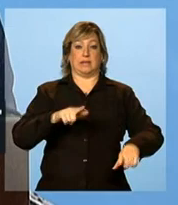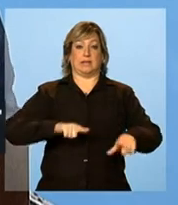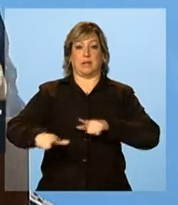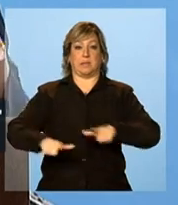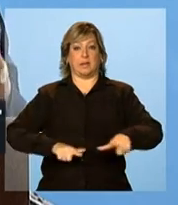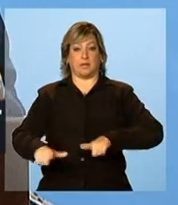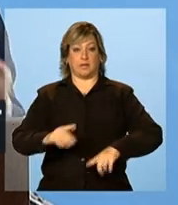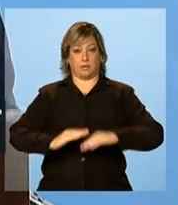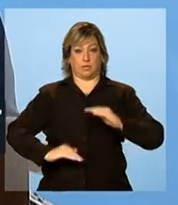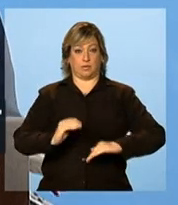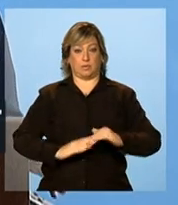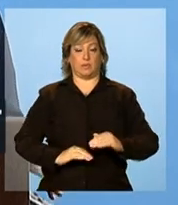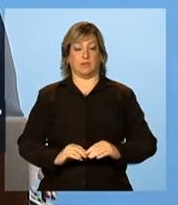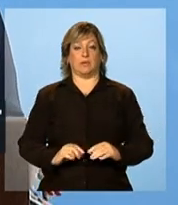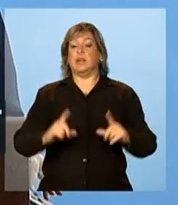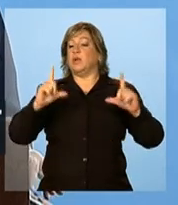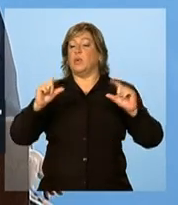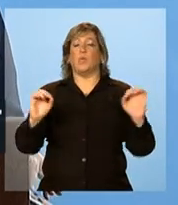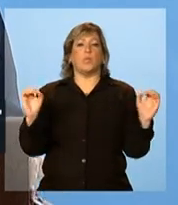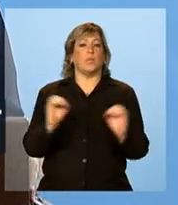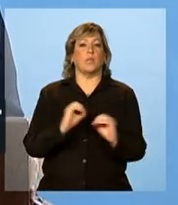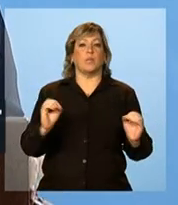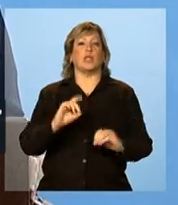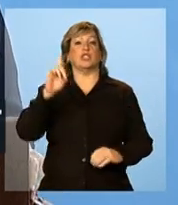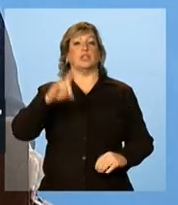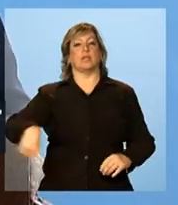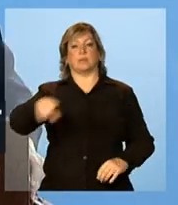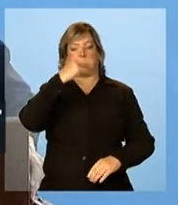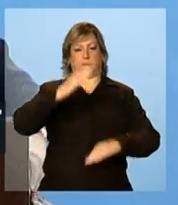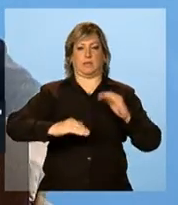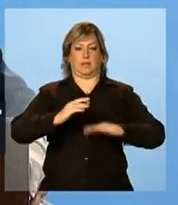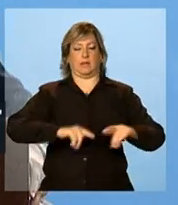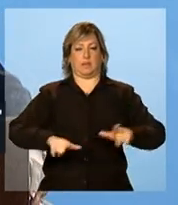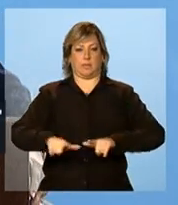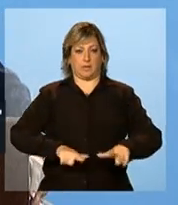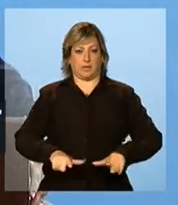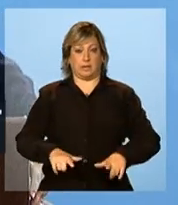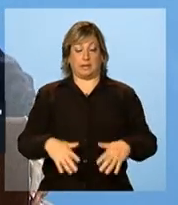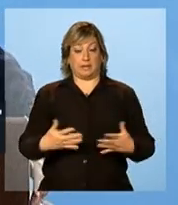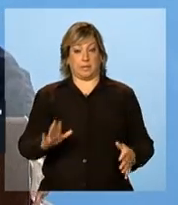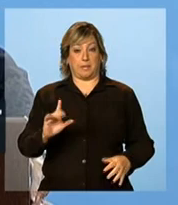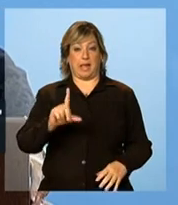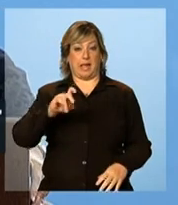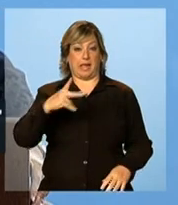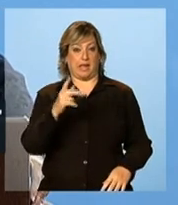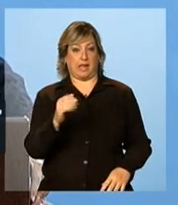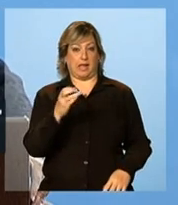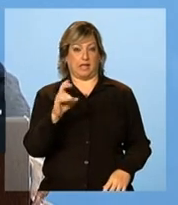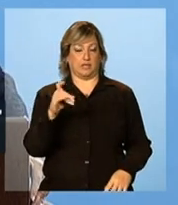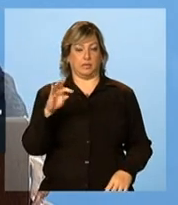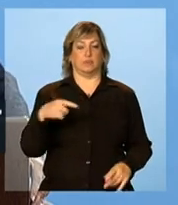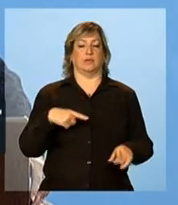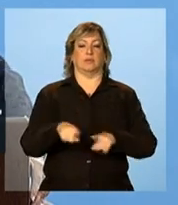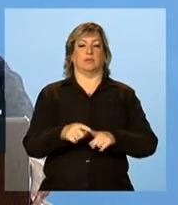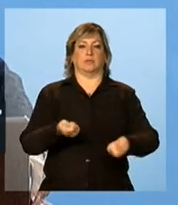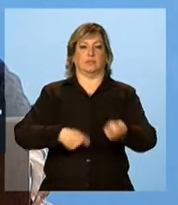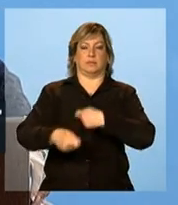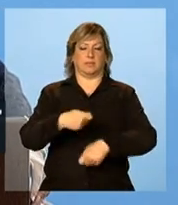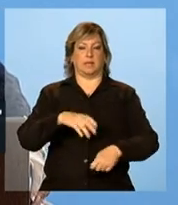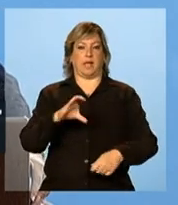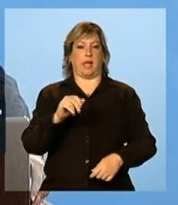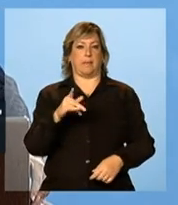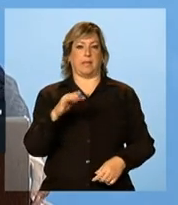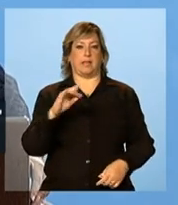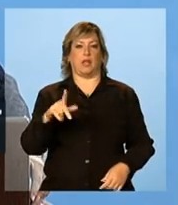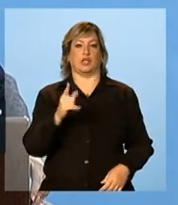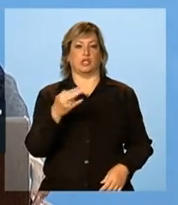reduzir em um só os direitos dos trabalhadores. Já a linha de crédito de capital de giro tem o mesmo